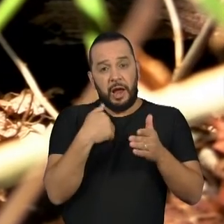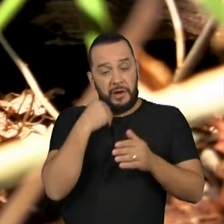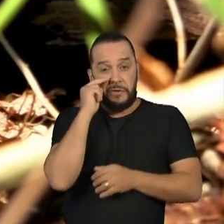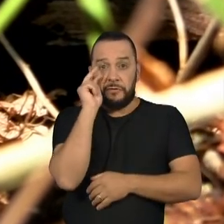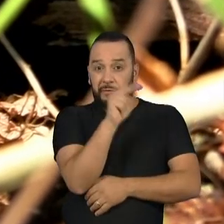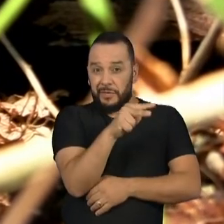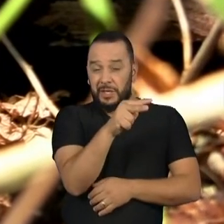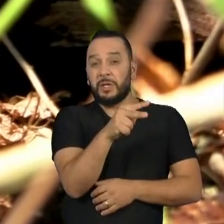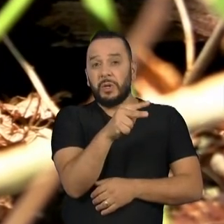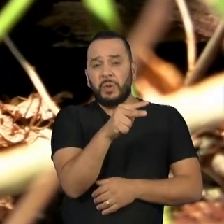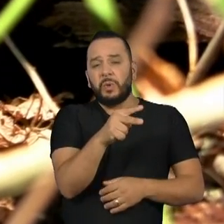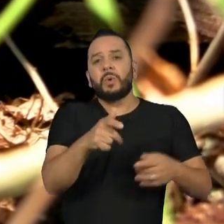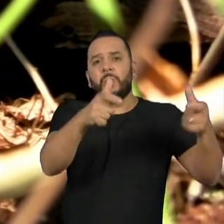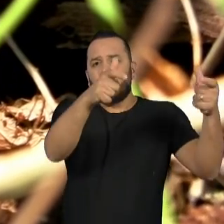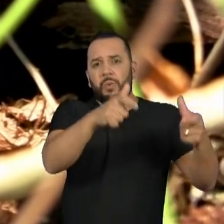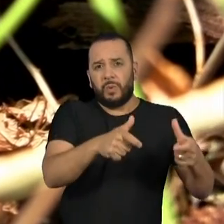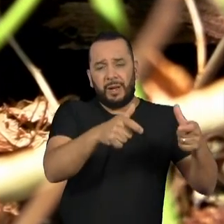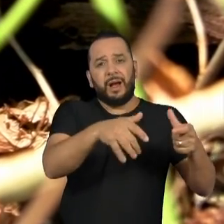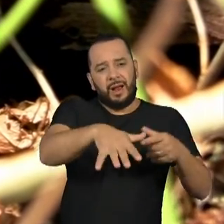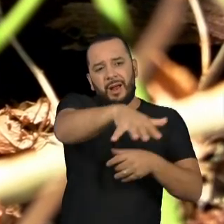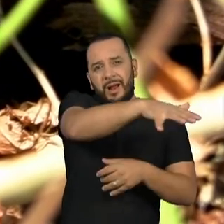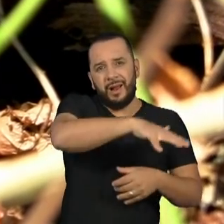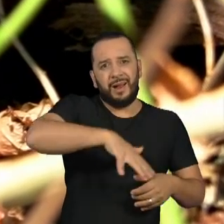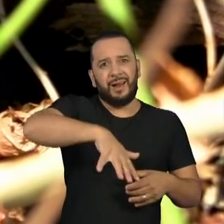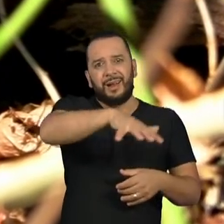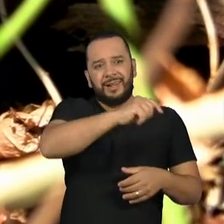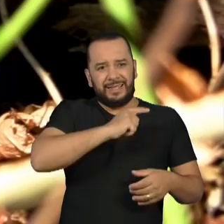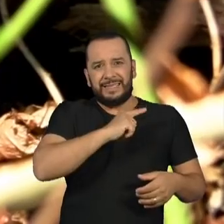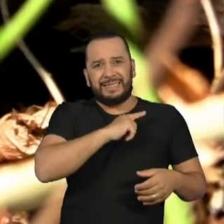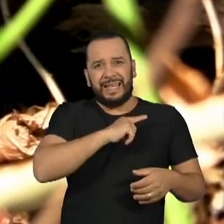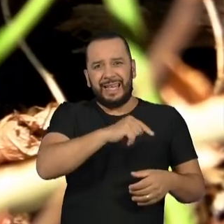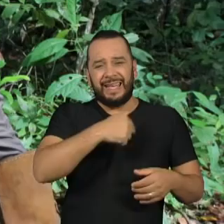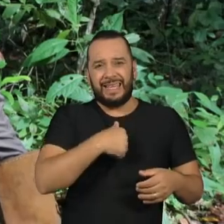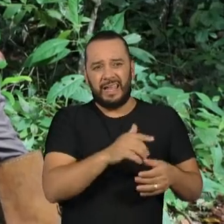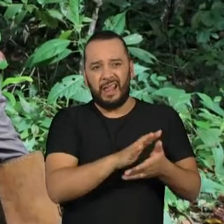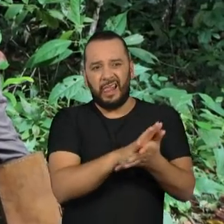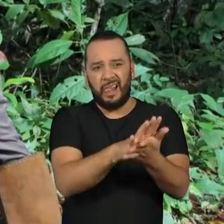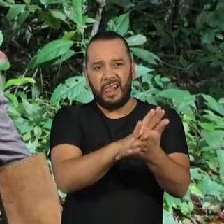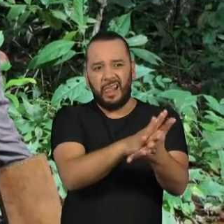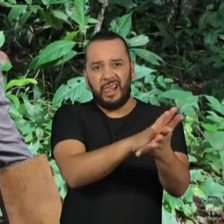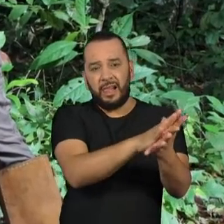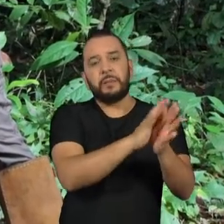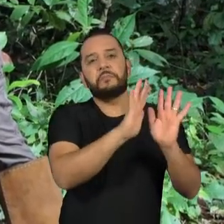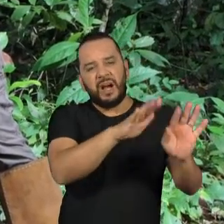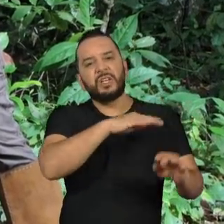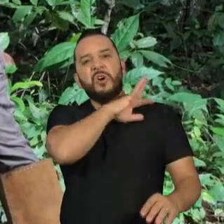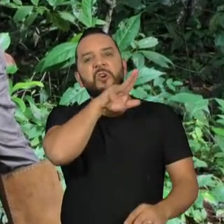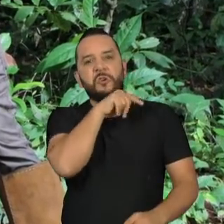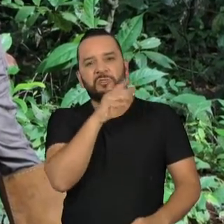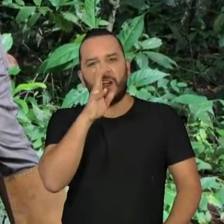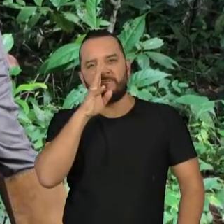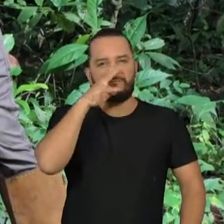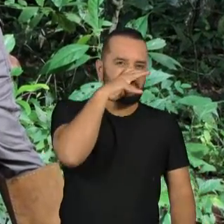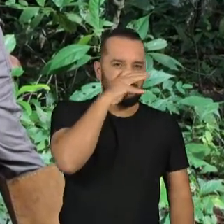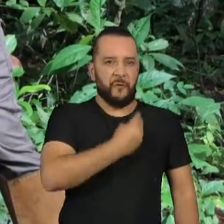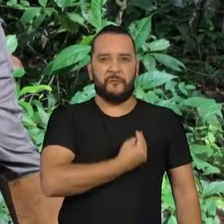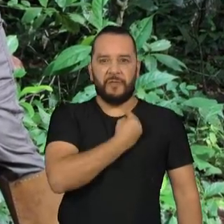biomas mais ameaçados do mundo, elas insistem em sobreviver. Nós monitoramos,